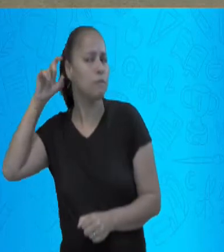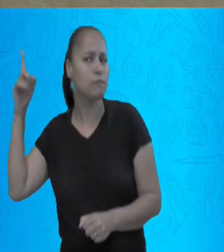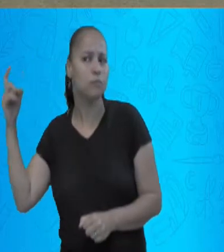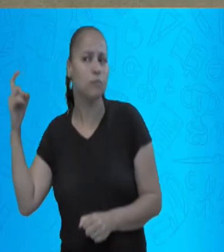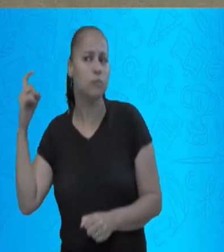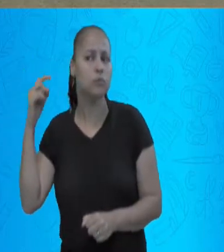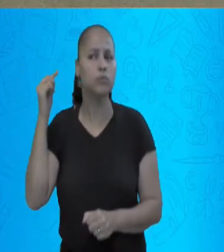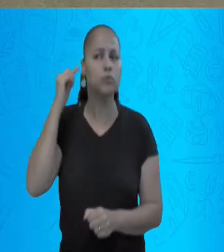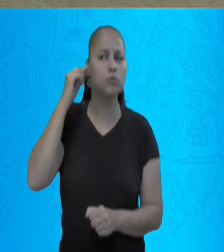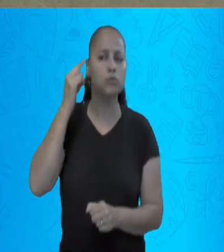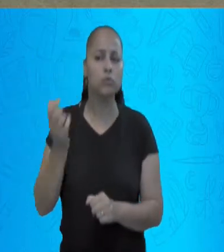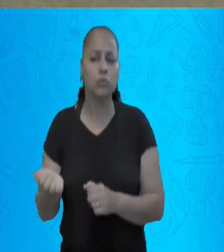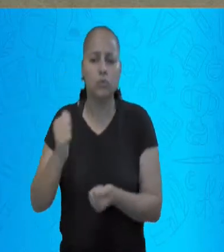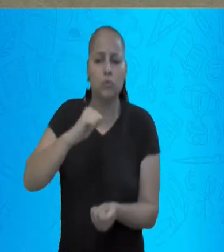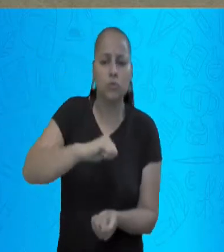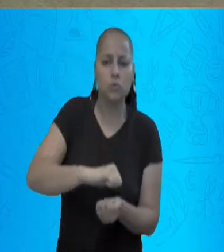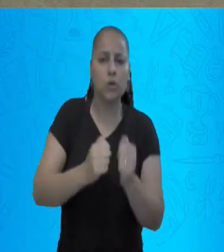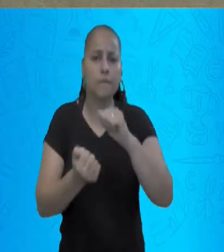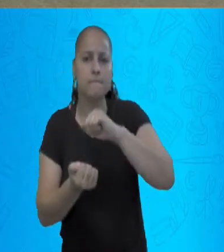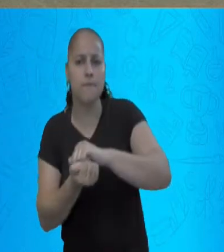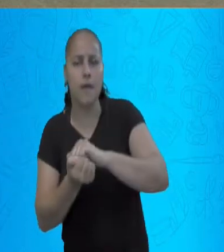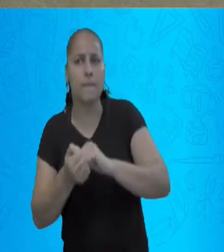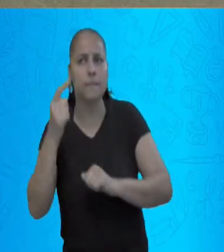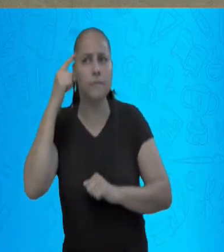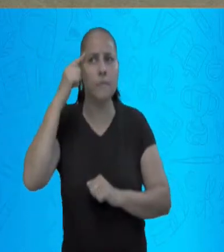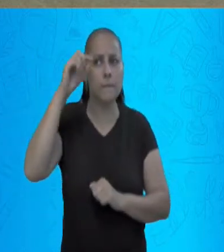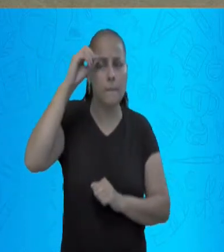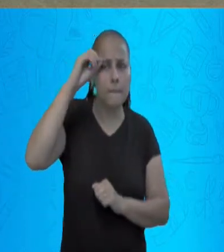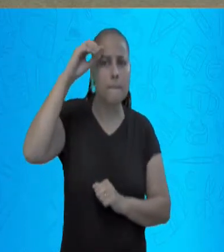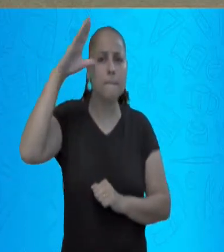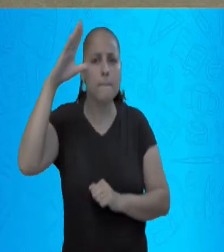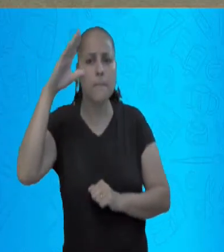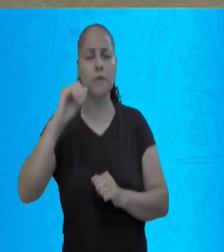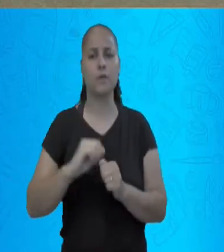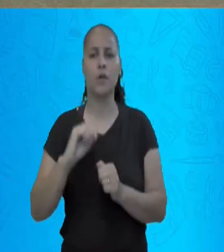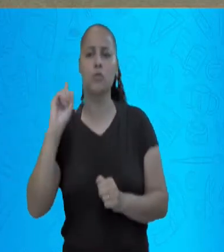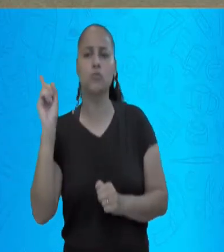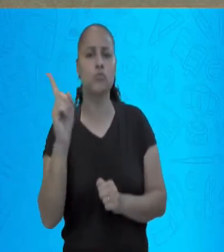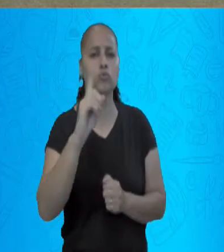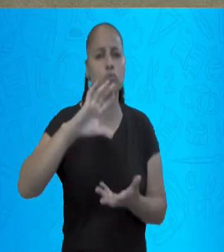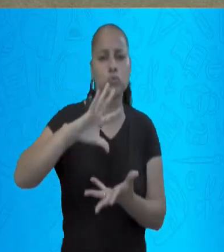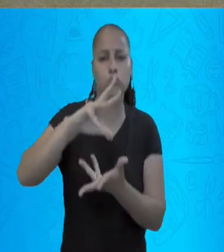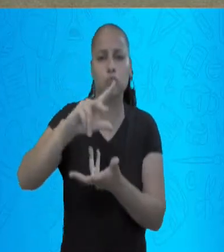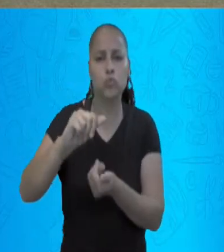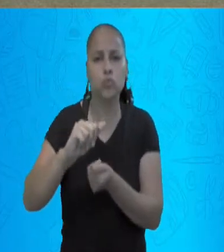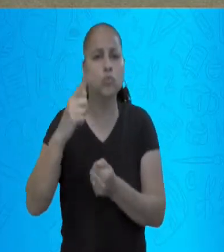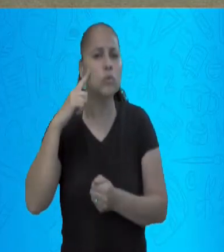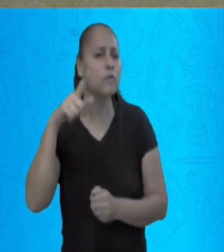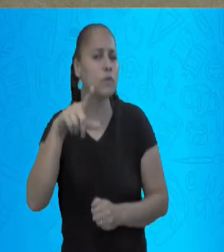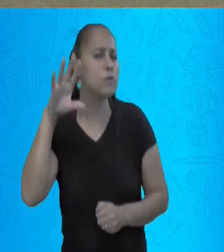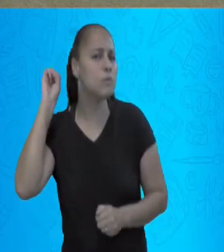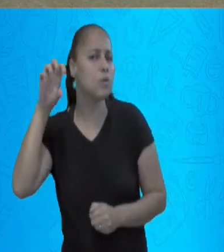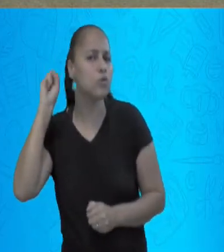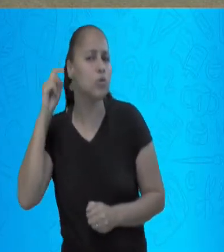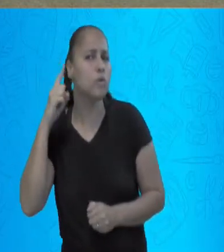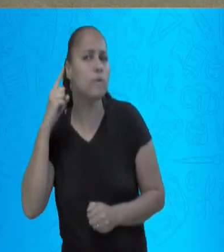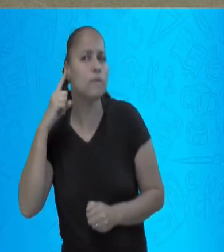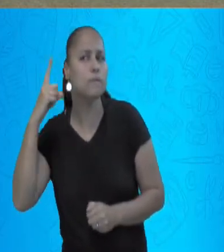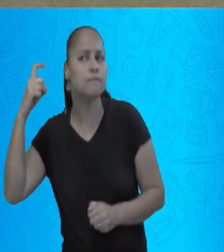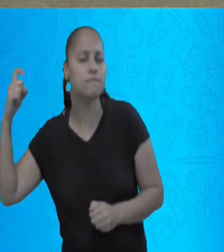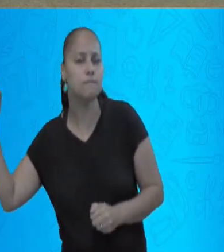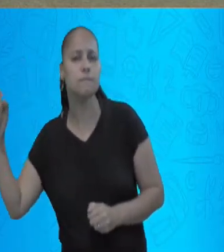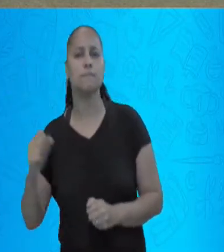o som é tudo aquilo que a gente pode ouvir, para os cientistas o som